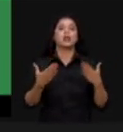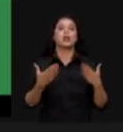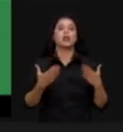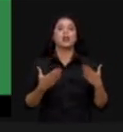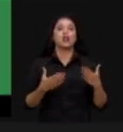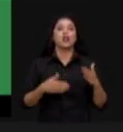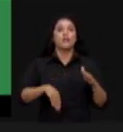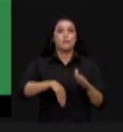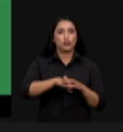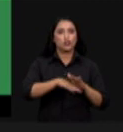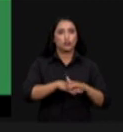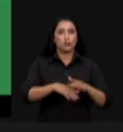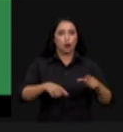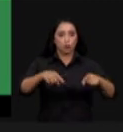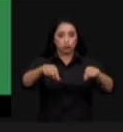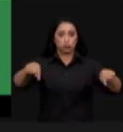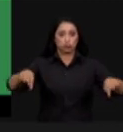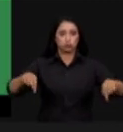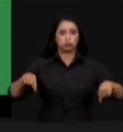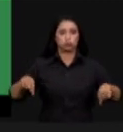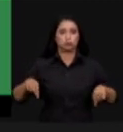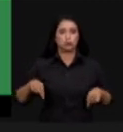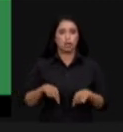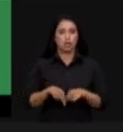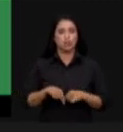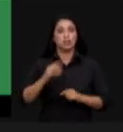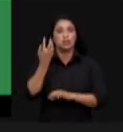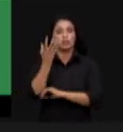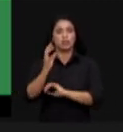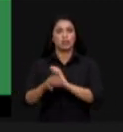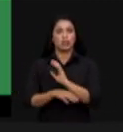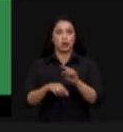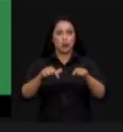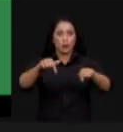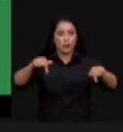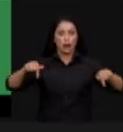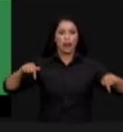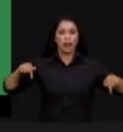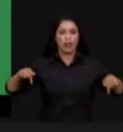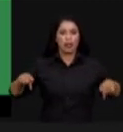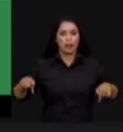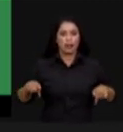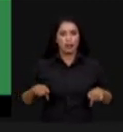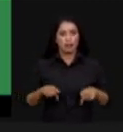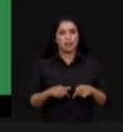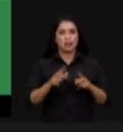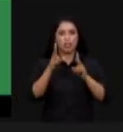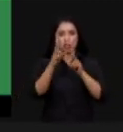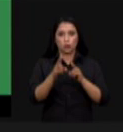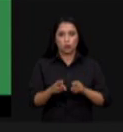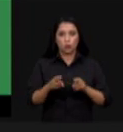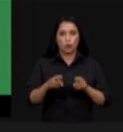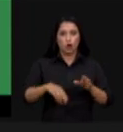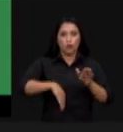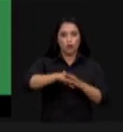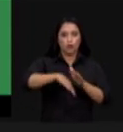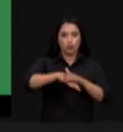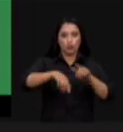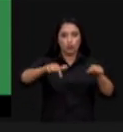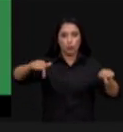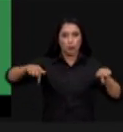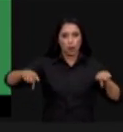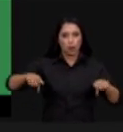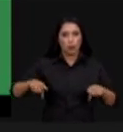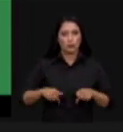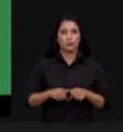futebol então vamos lá nos manejos florestais numa área do tamanho de um campo de futebol nós identificamos de 4 a